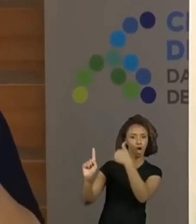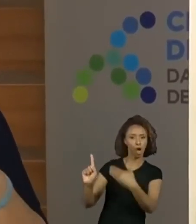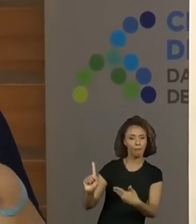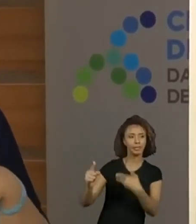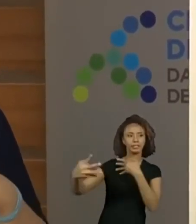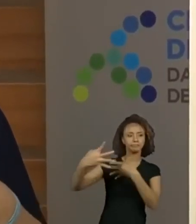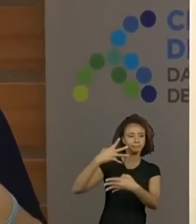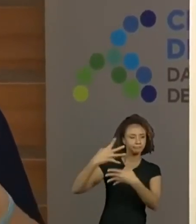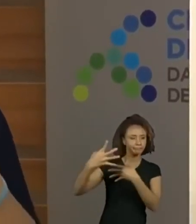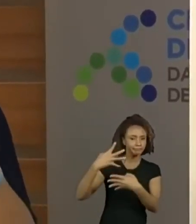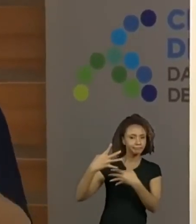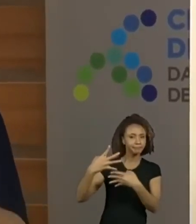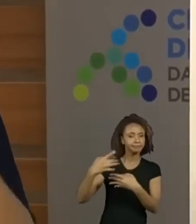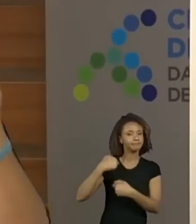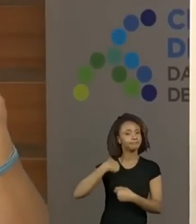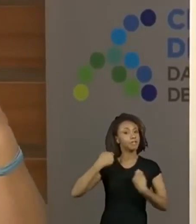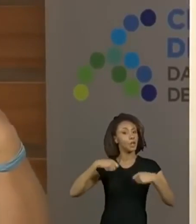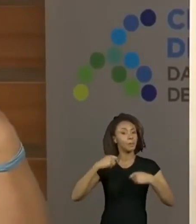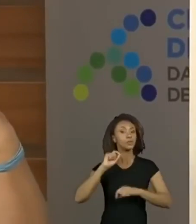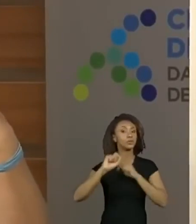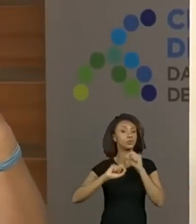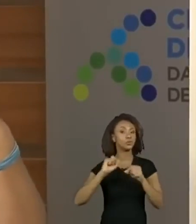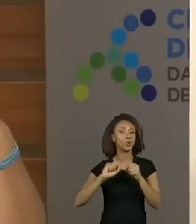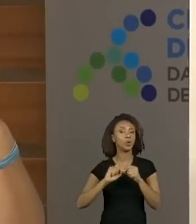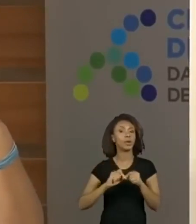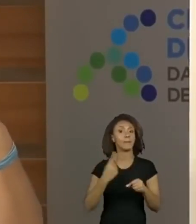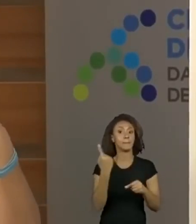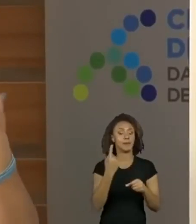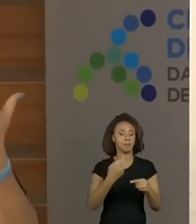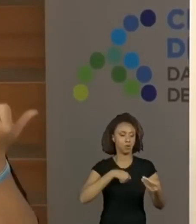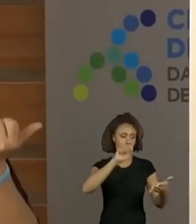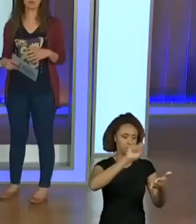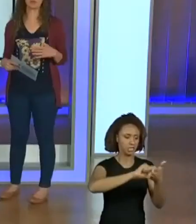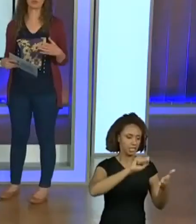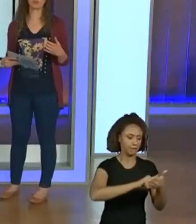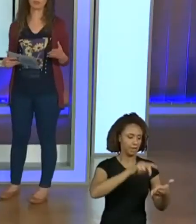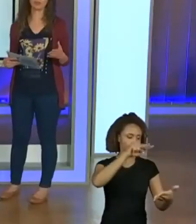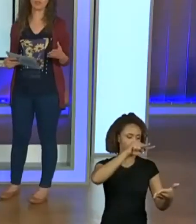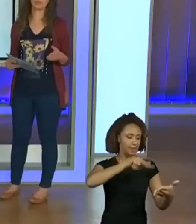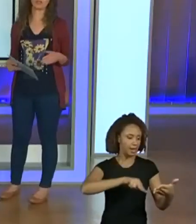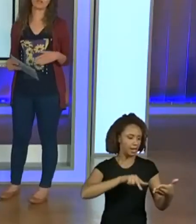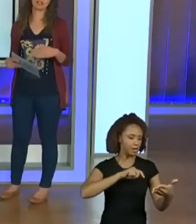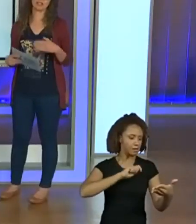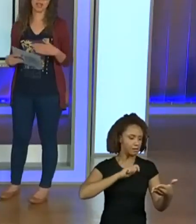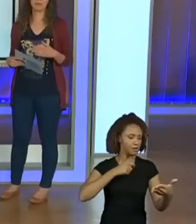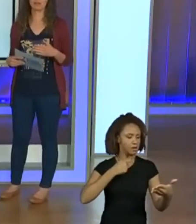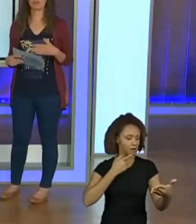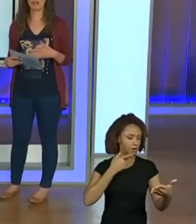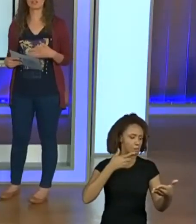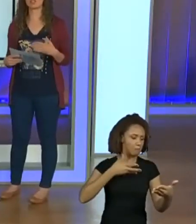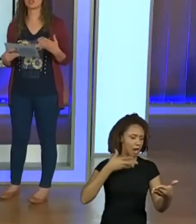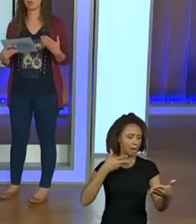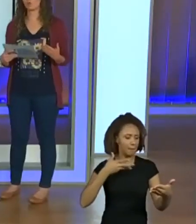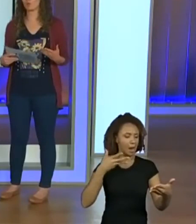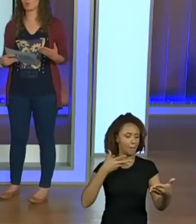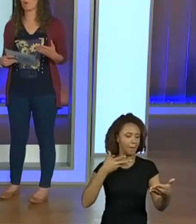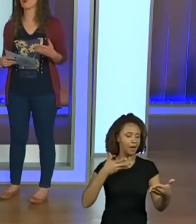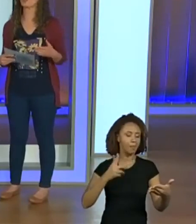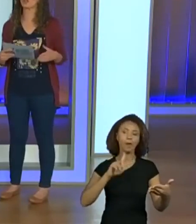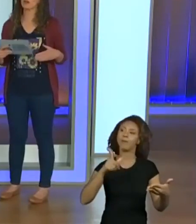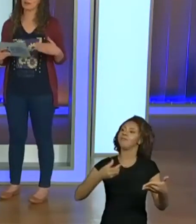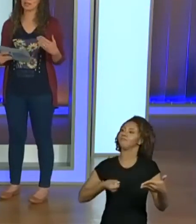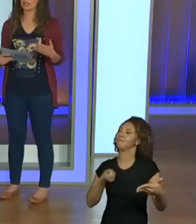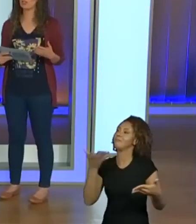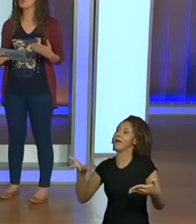preciso ter ela para poder ler para alguém. Exatamente. Especial. O registro é sempre muito importante, porque ele vai sempre ajudar a gente ali com